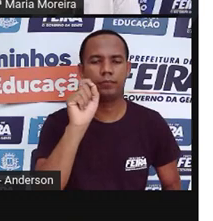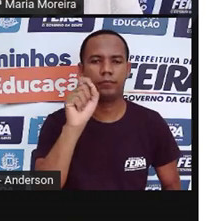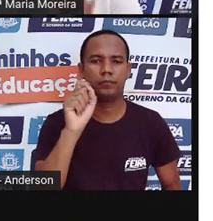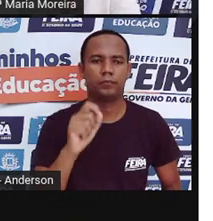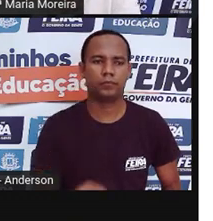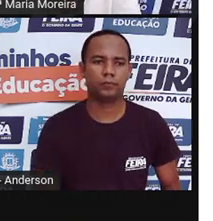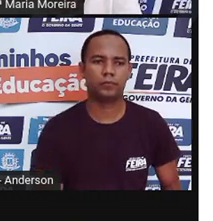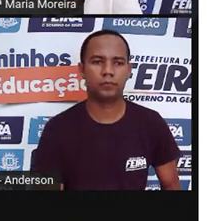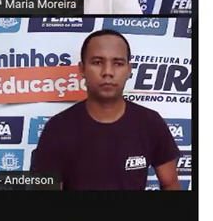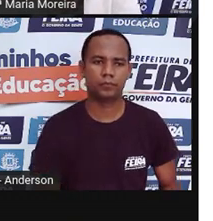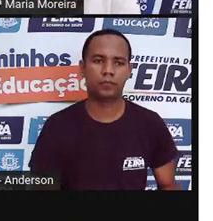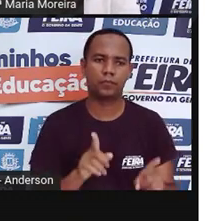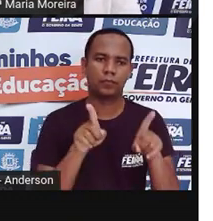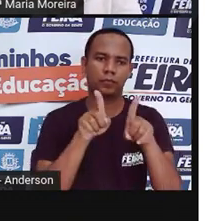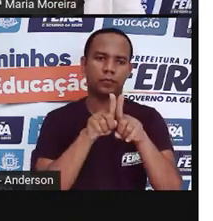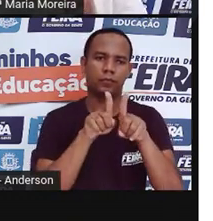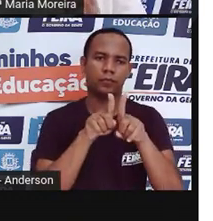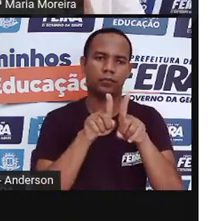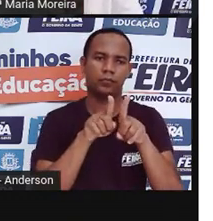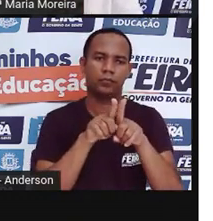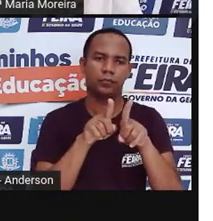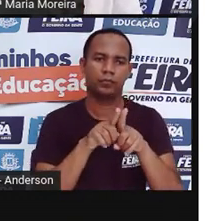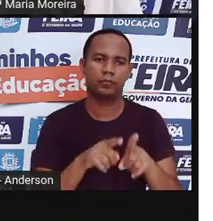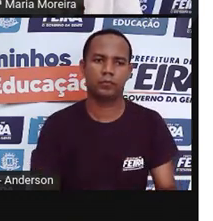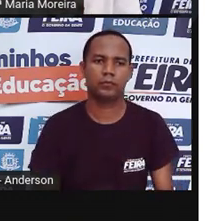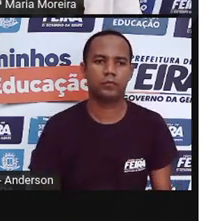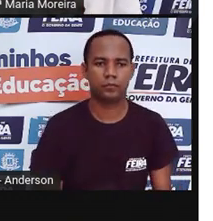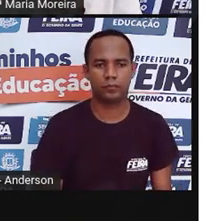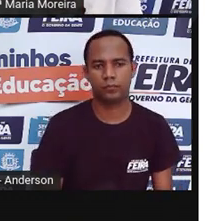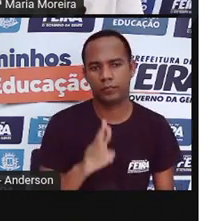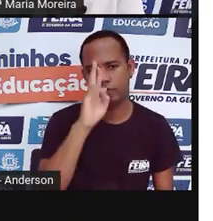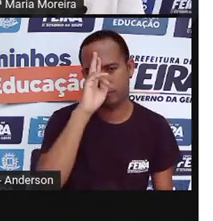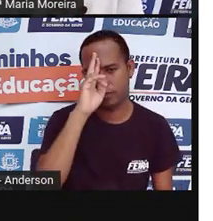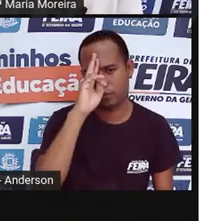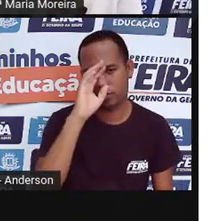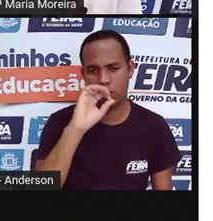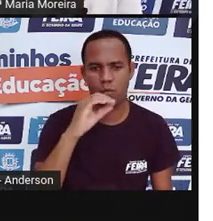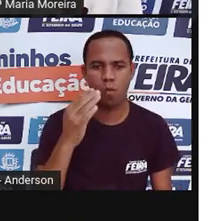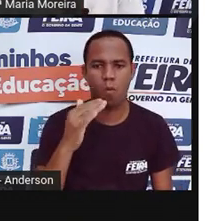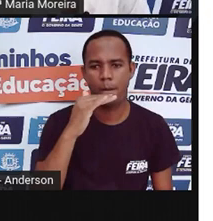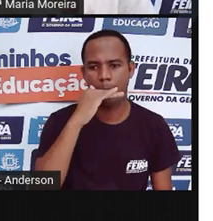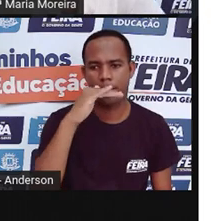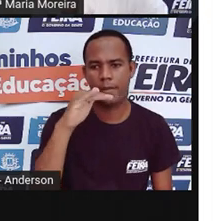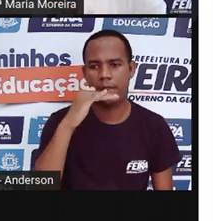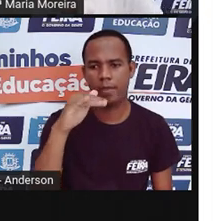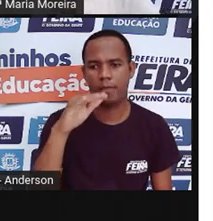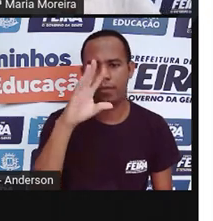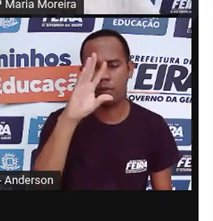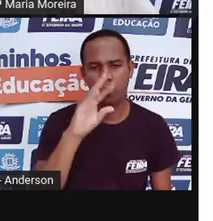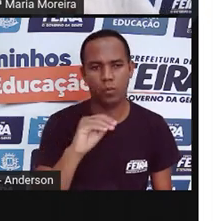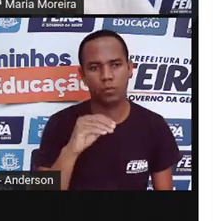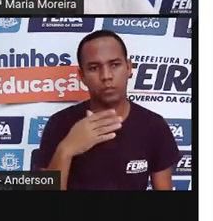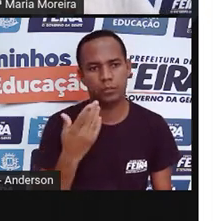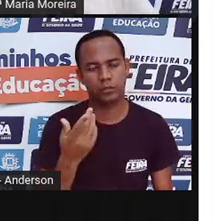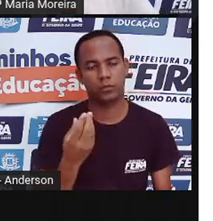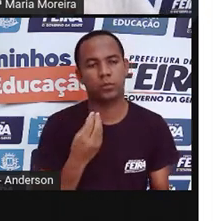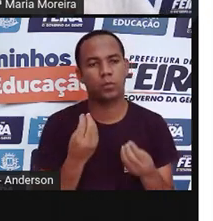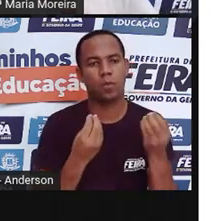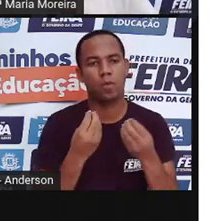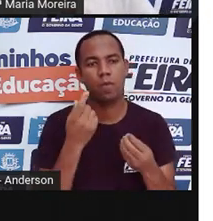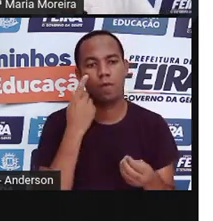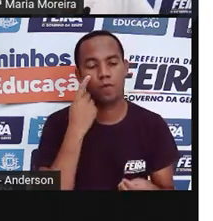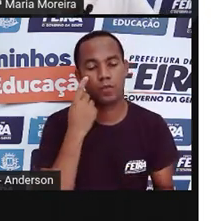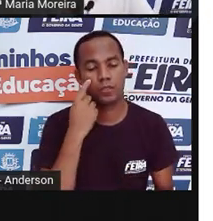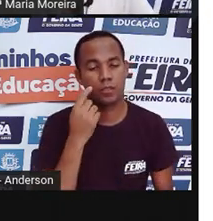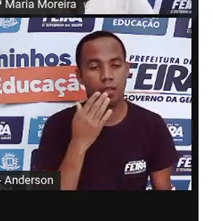se os dois estiverem aí, vai ser o quê? Meio dia ou meia noite. E aí, Anderson, o que é que você